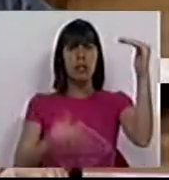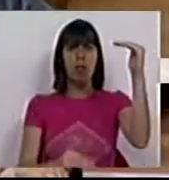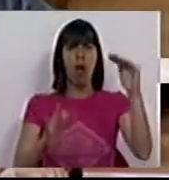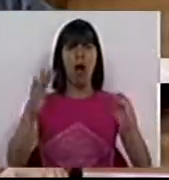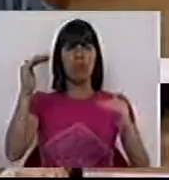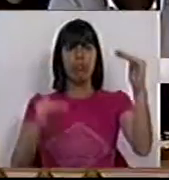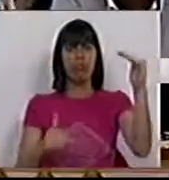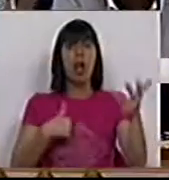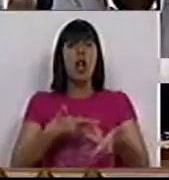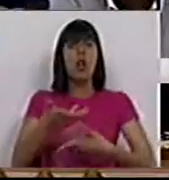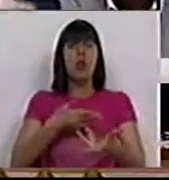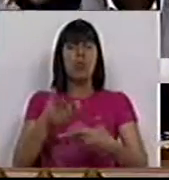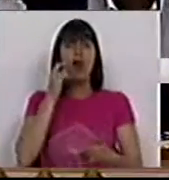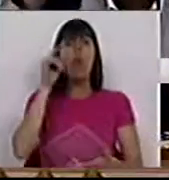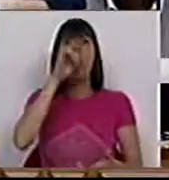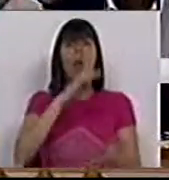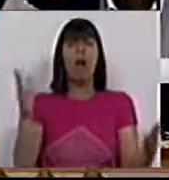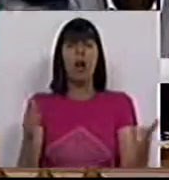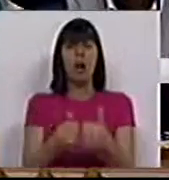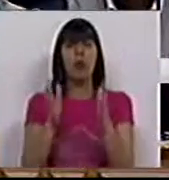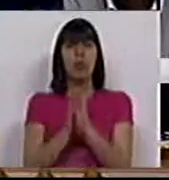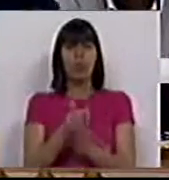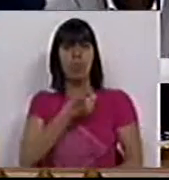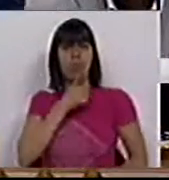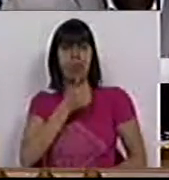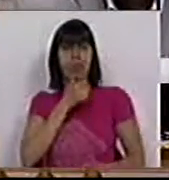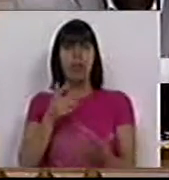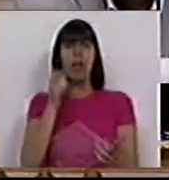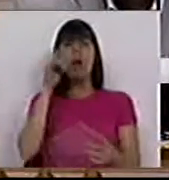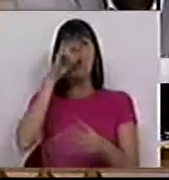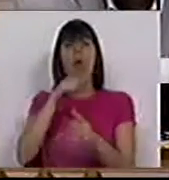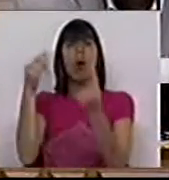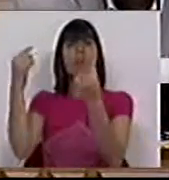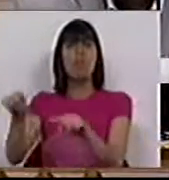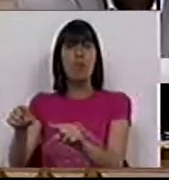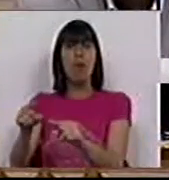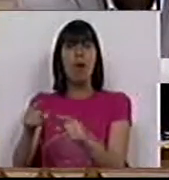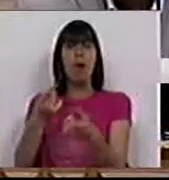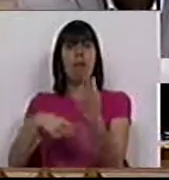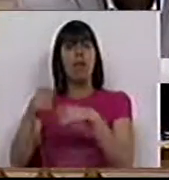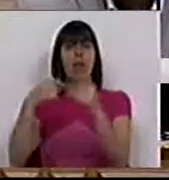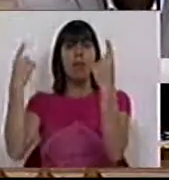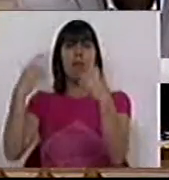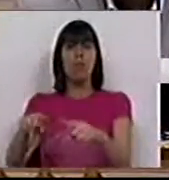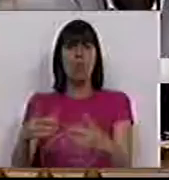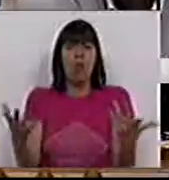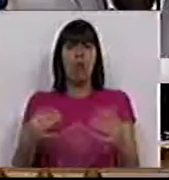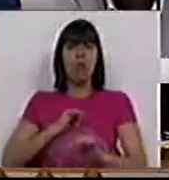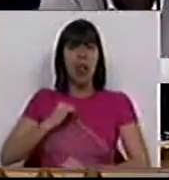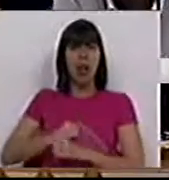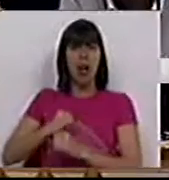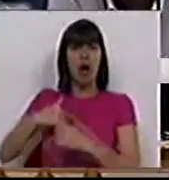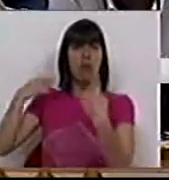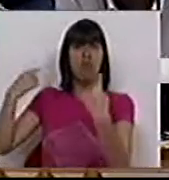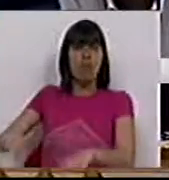Estamos a negociar com quem tudo detém e com quem apenas tem para vender a força do seu